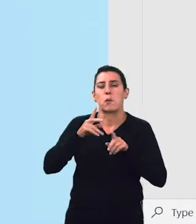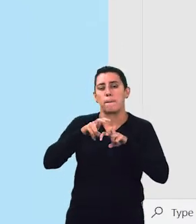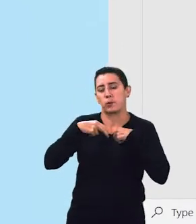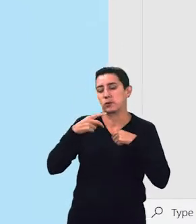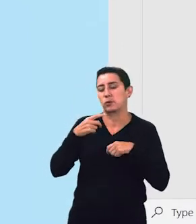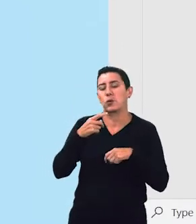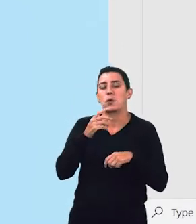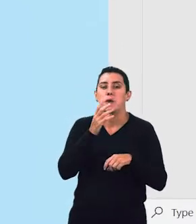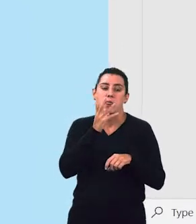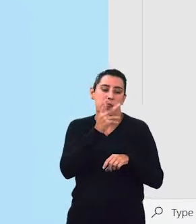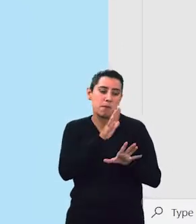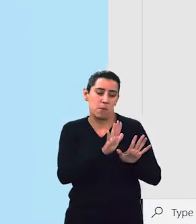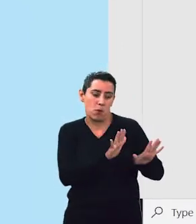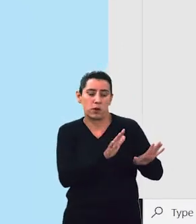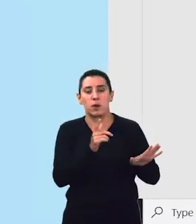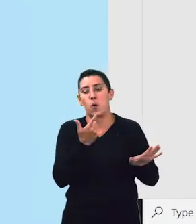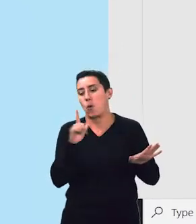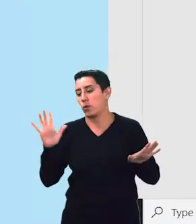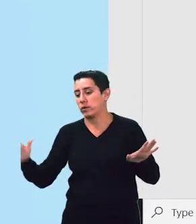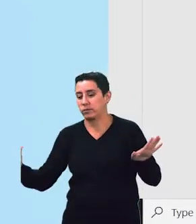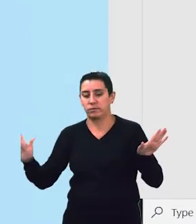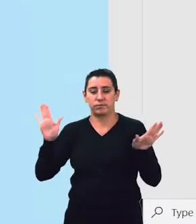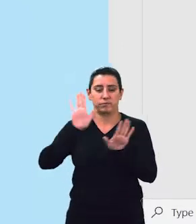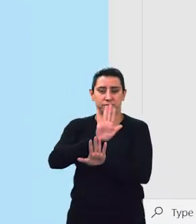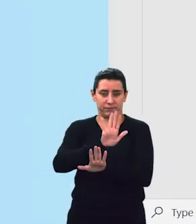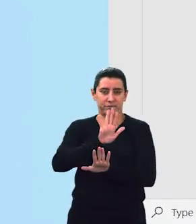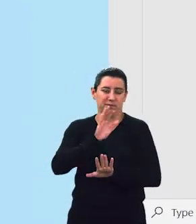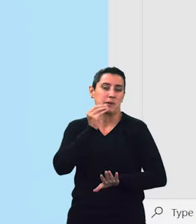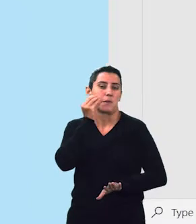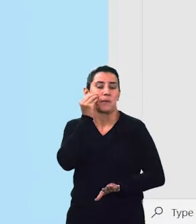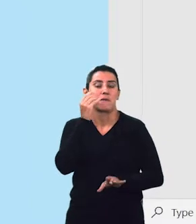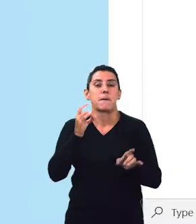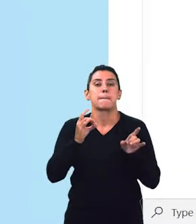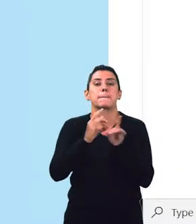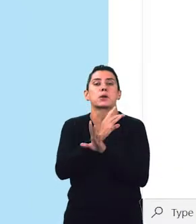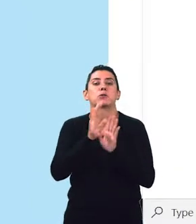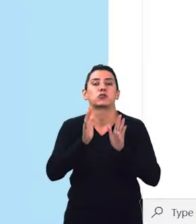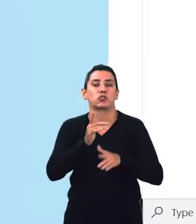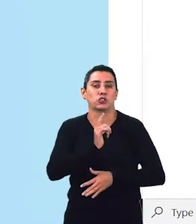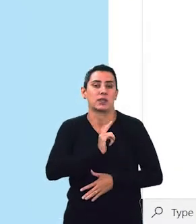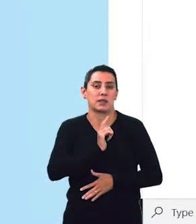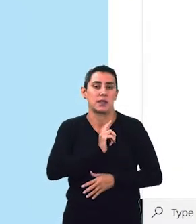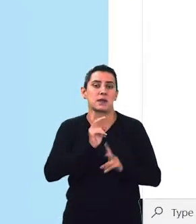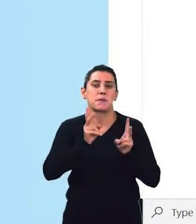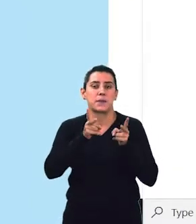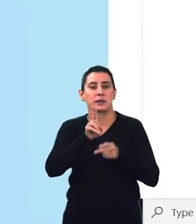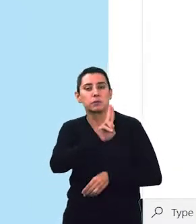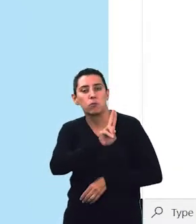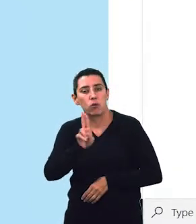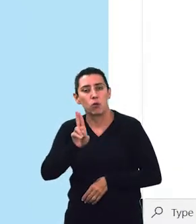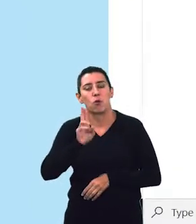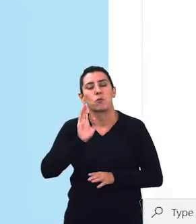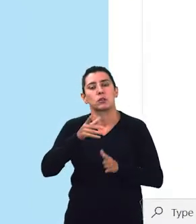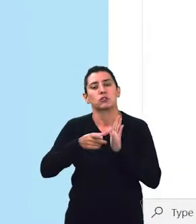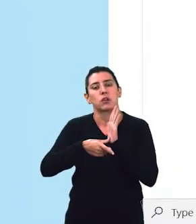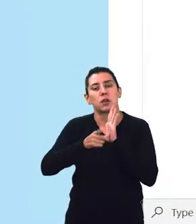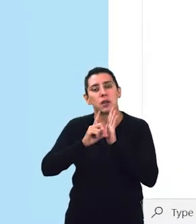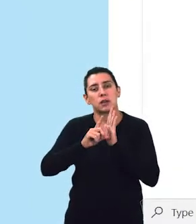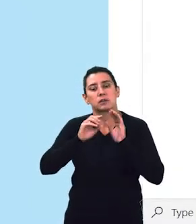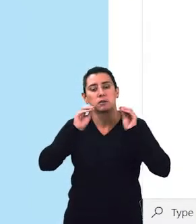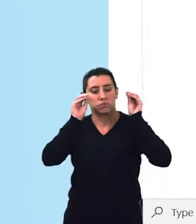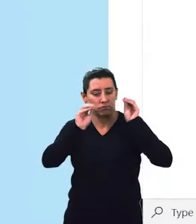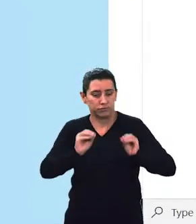que eu chamei de notebook, CPU, ok? Ela já está rodando há um tempo, em donde eu configurei uma redra para que ela pare